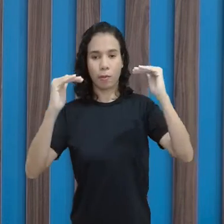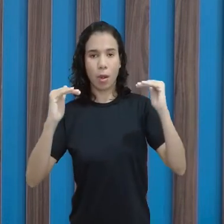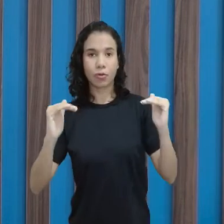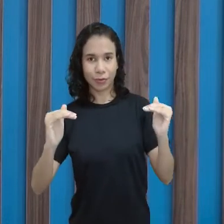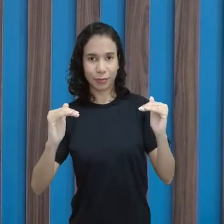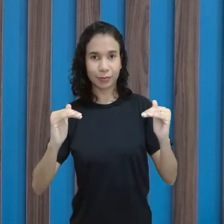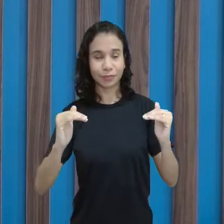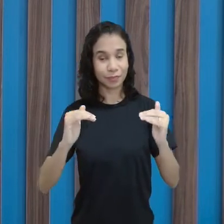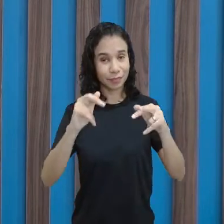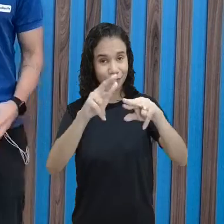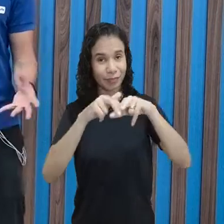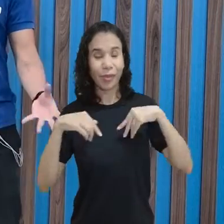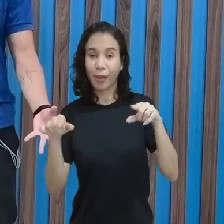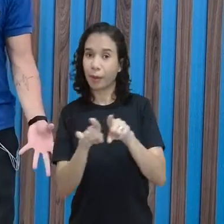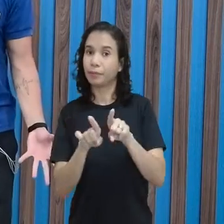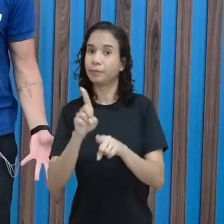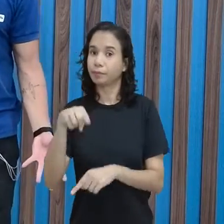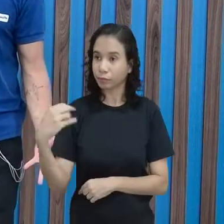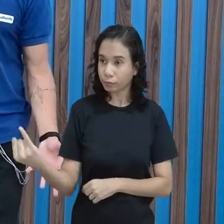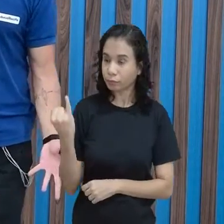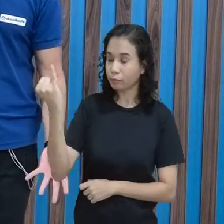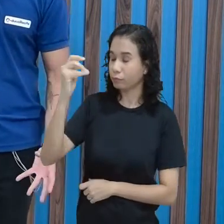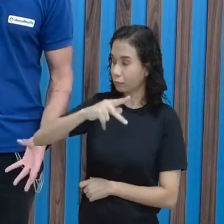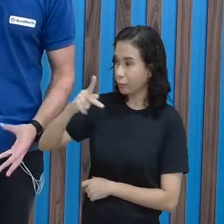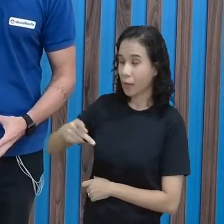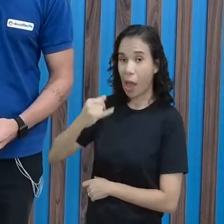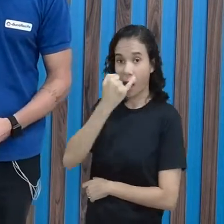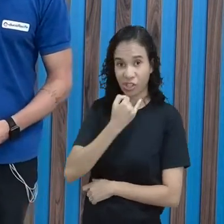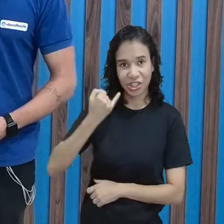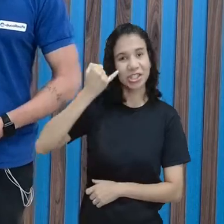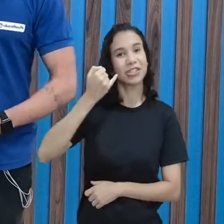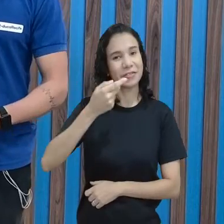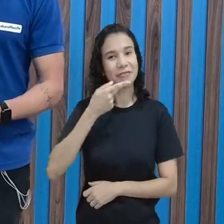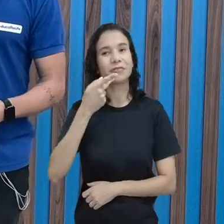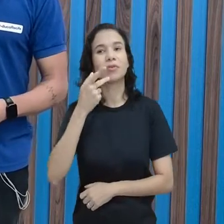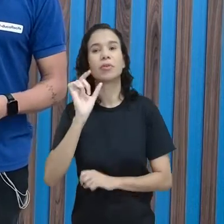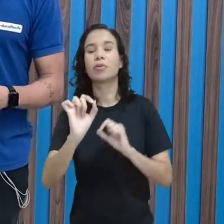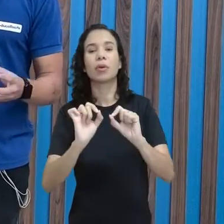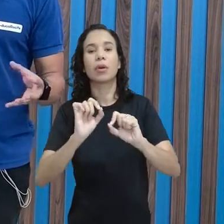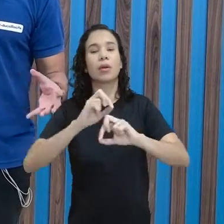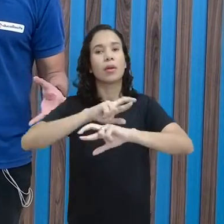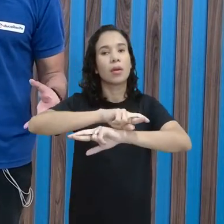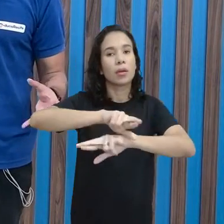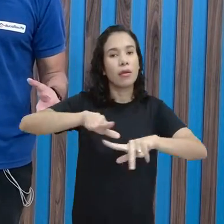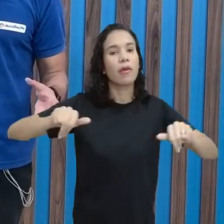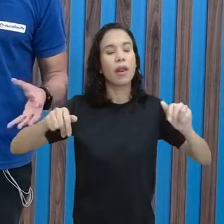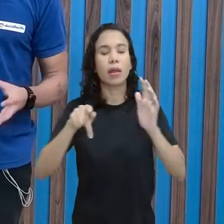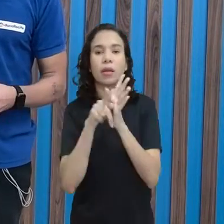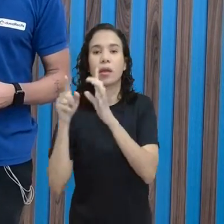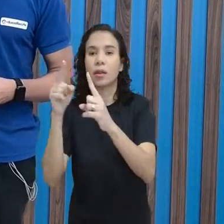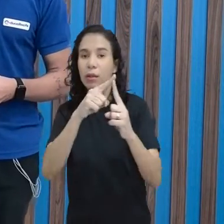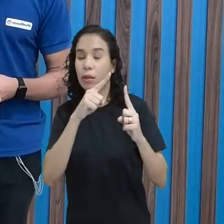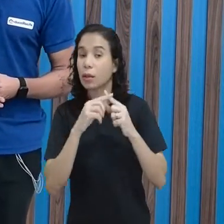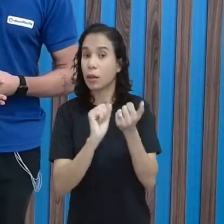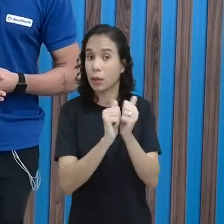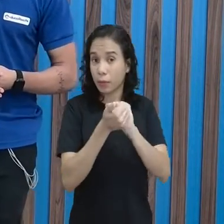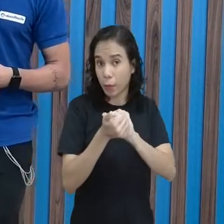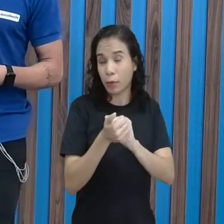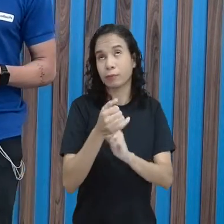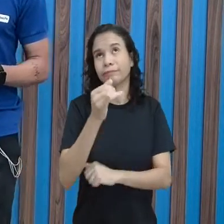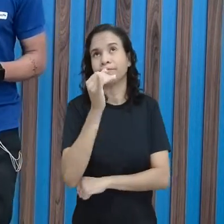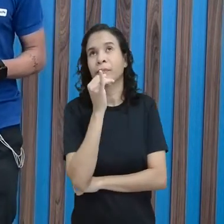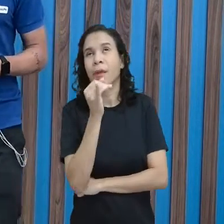baixa um pouco. E aí, muito importante isso que a professora Dino falou, porque assim como em outras modalidades, né? Por exemplo,